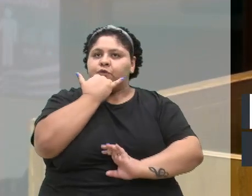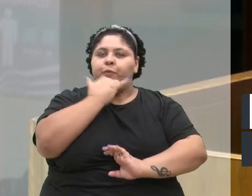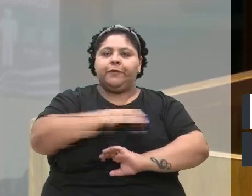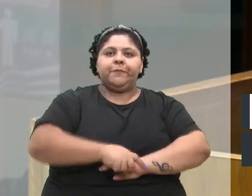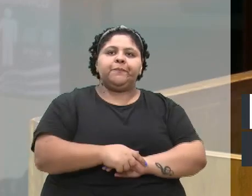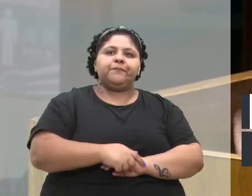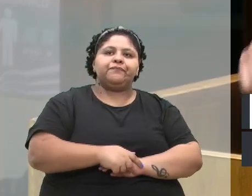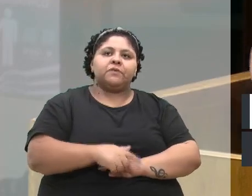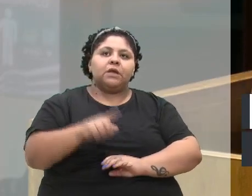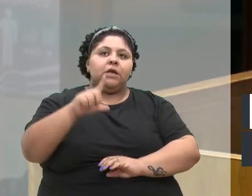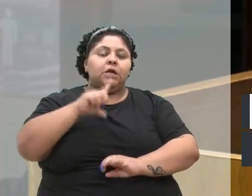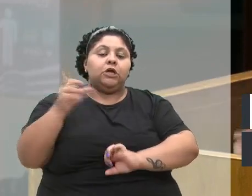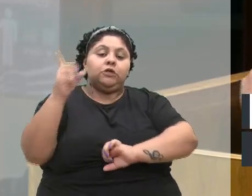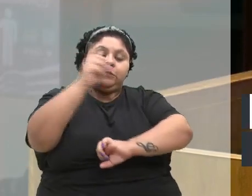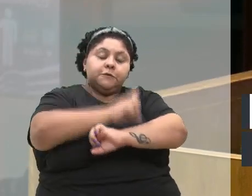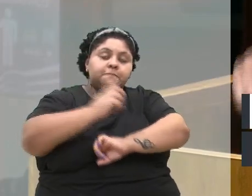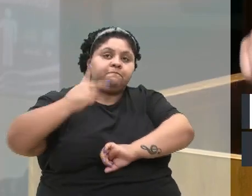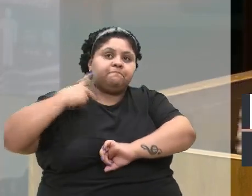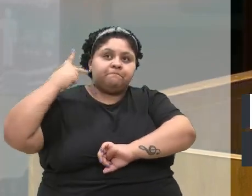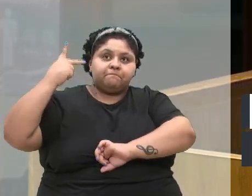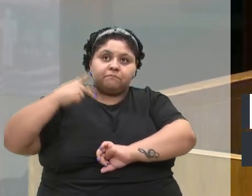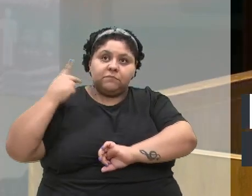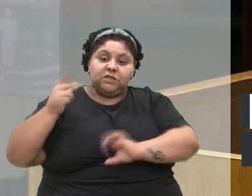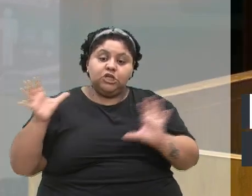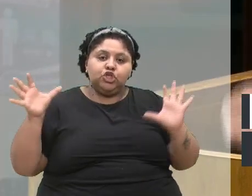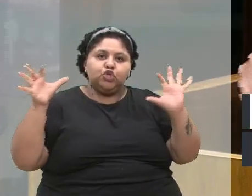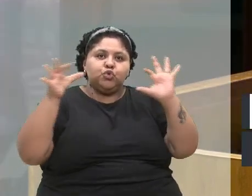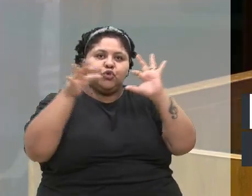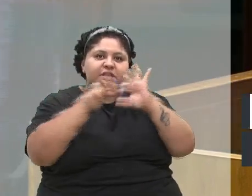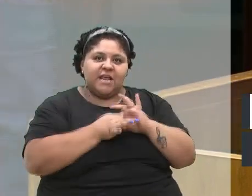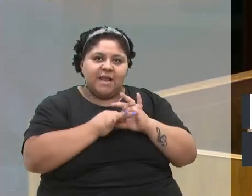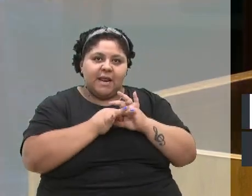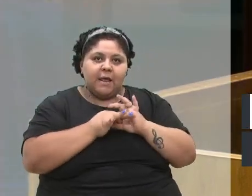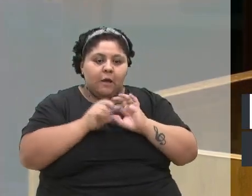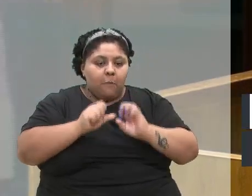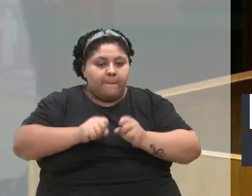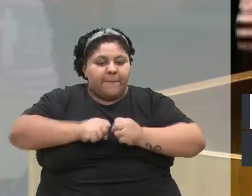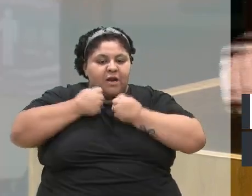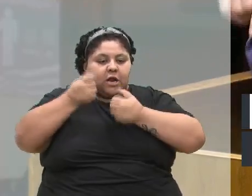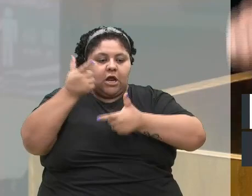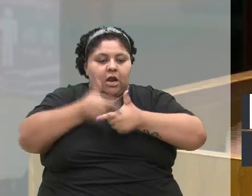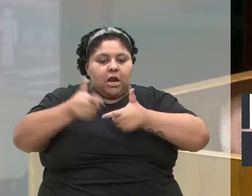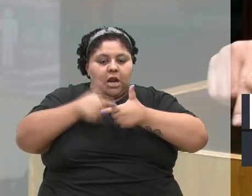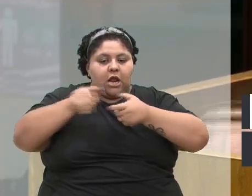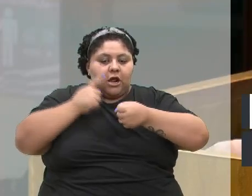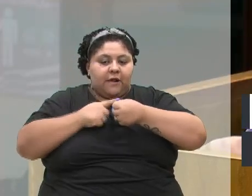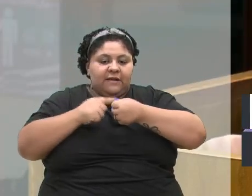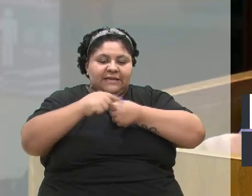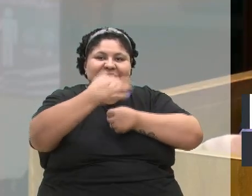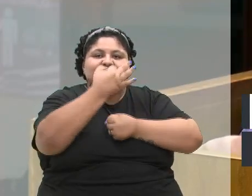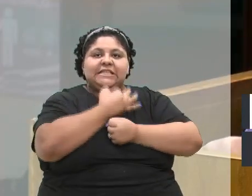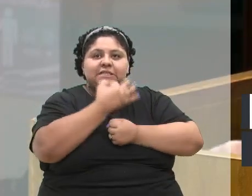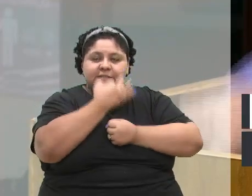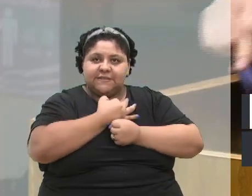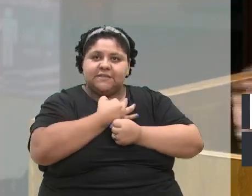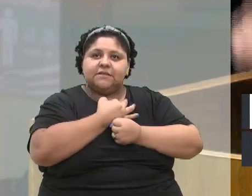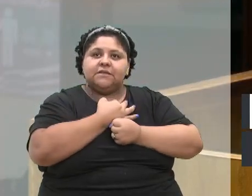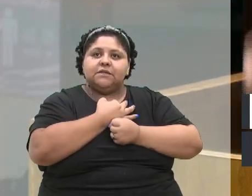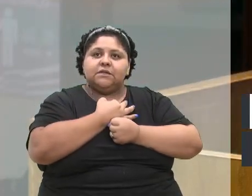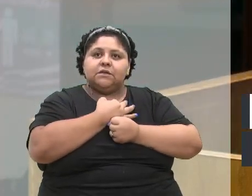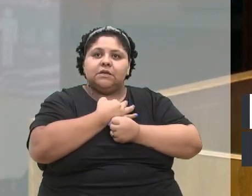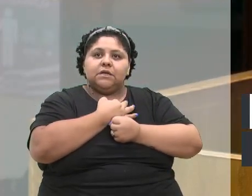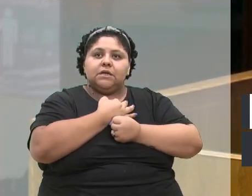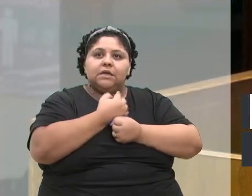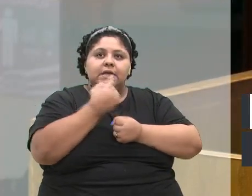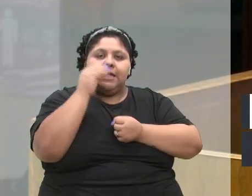Aonde que o dia que os vereadores se derem as mãos para defender um problema da cidade de Caxias do Sul, sem olhar